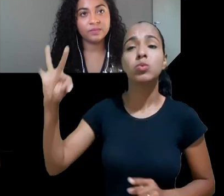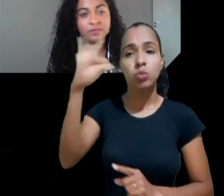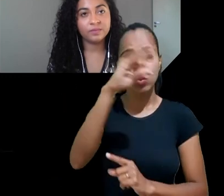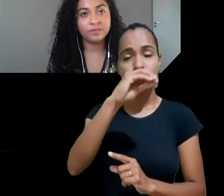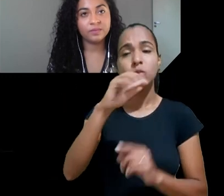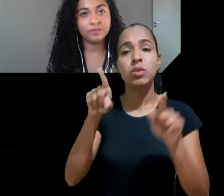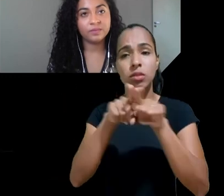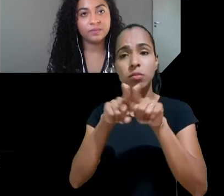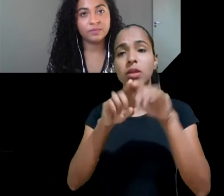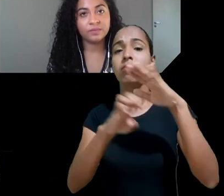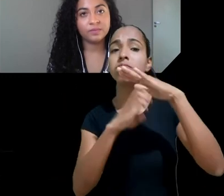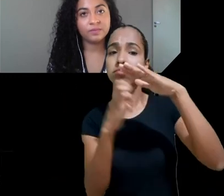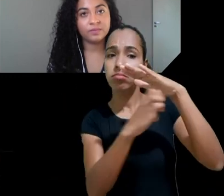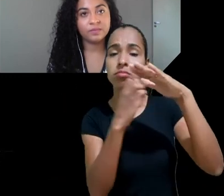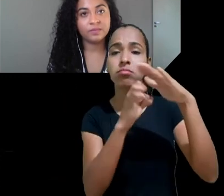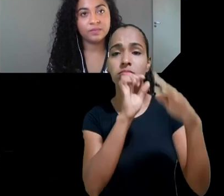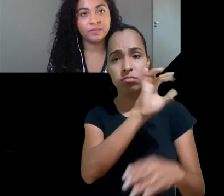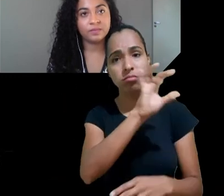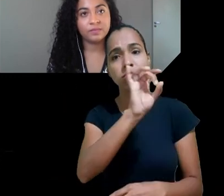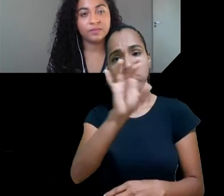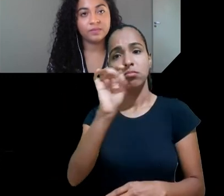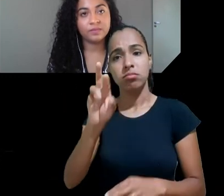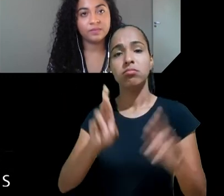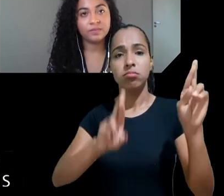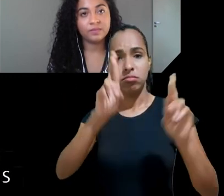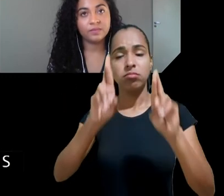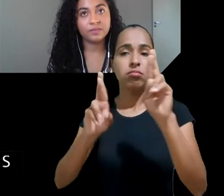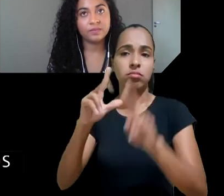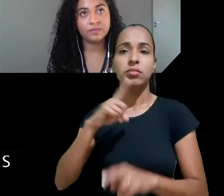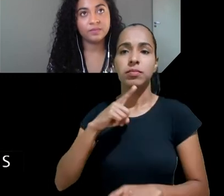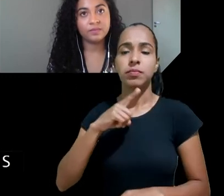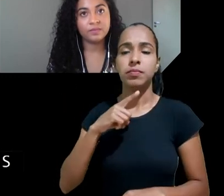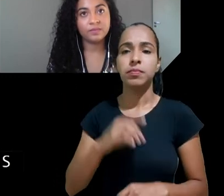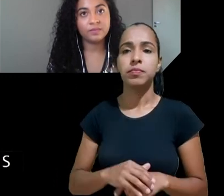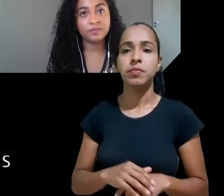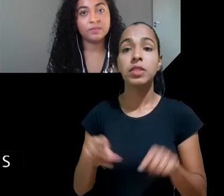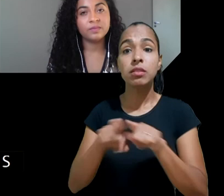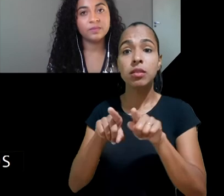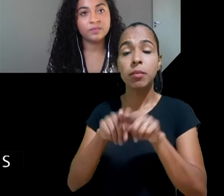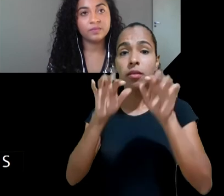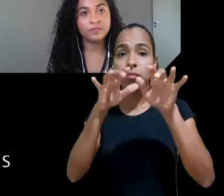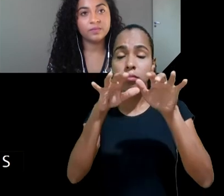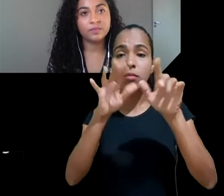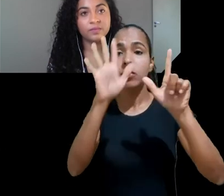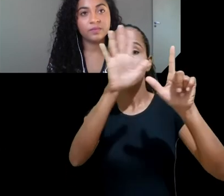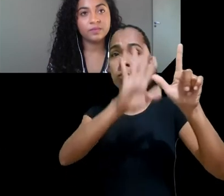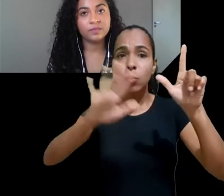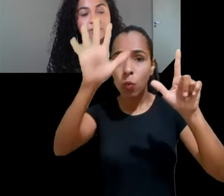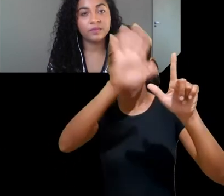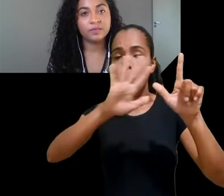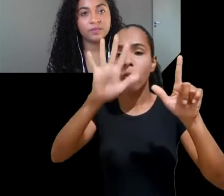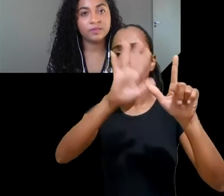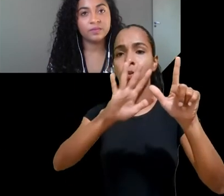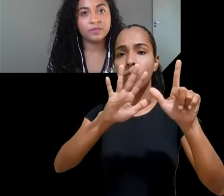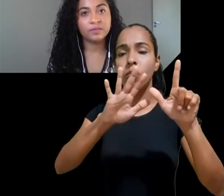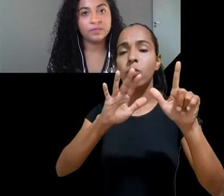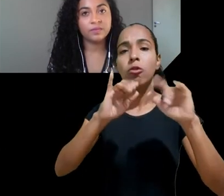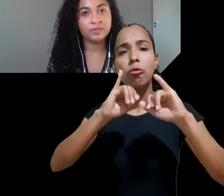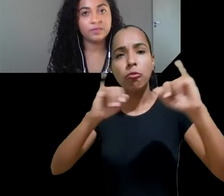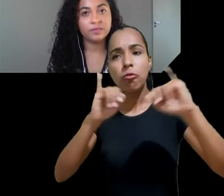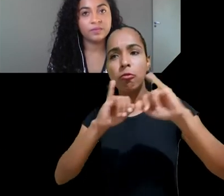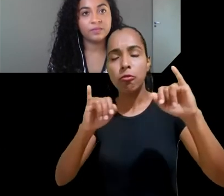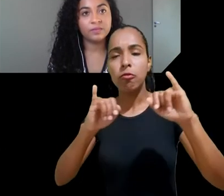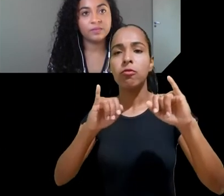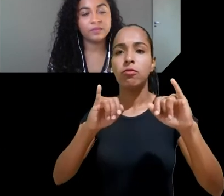nós queremos lembrar também as empresas plataformas digitais e todo o mercado anunciante publicitário que vocês tem um papel fundamental na